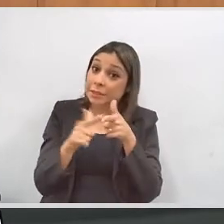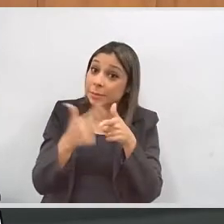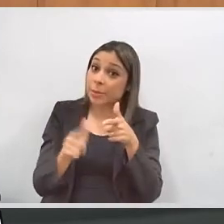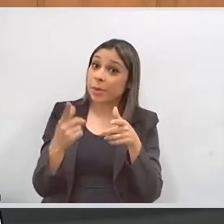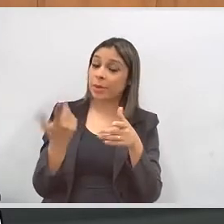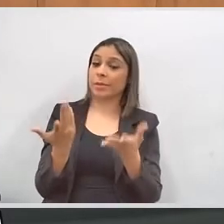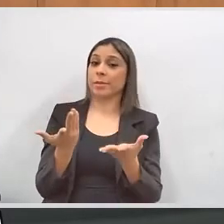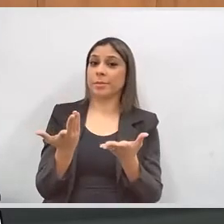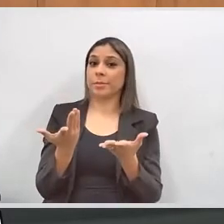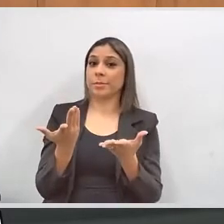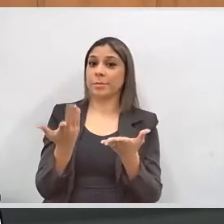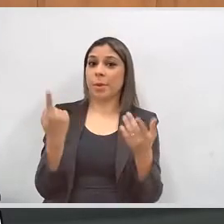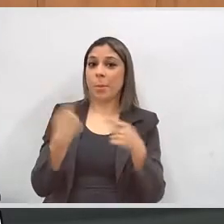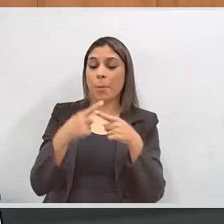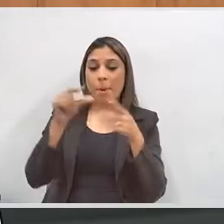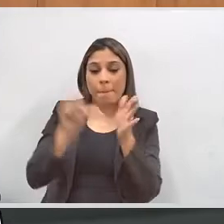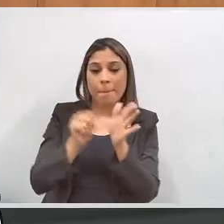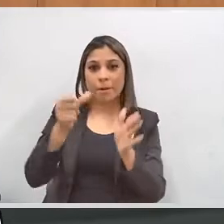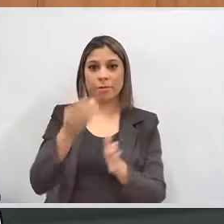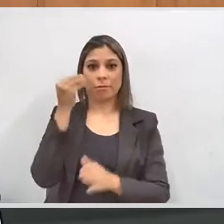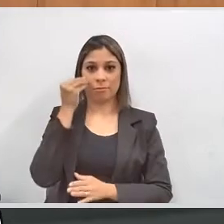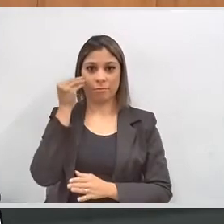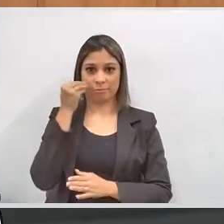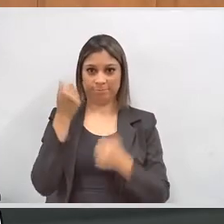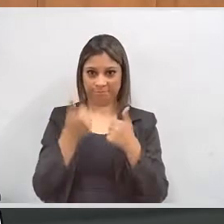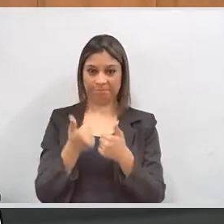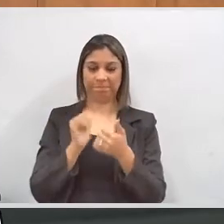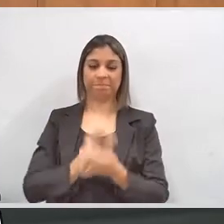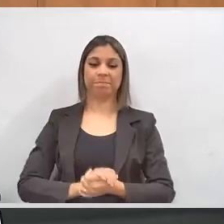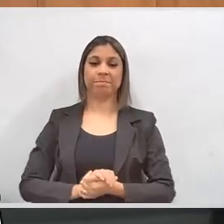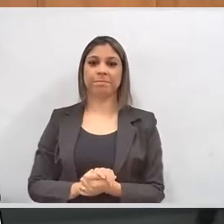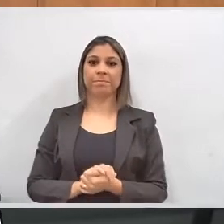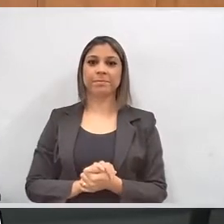algum problema nesse nosso primeiro teste.